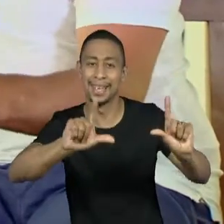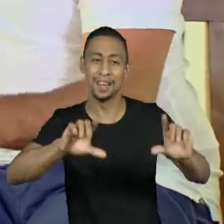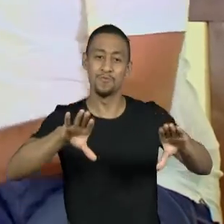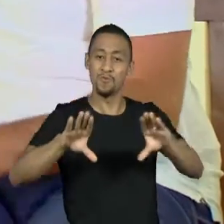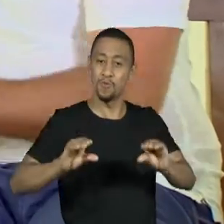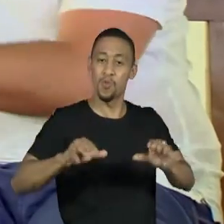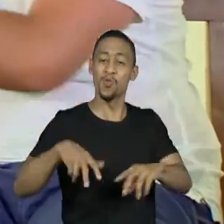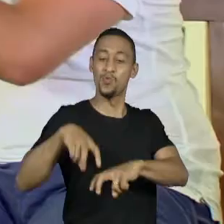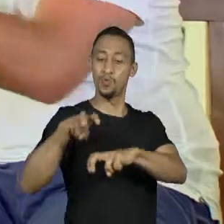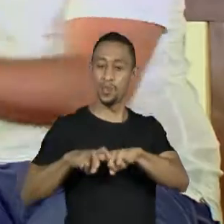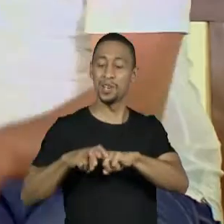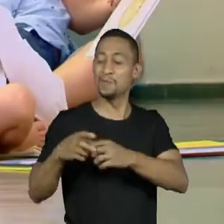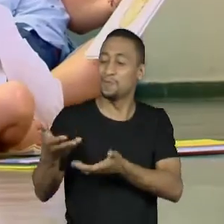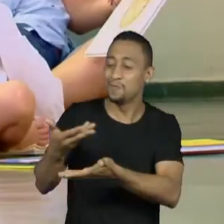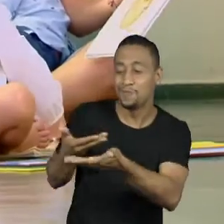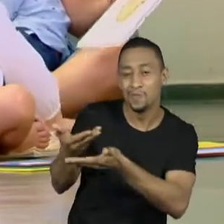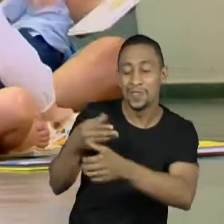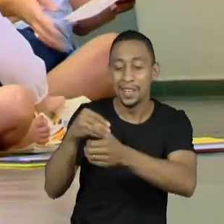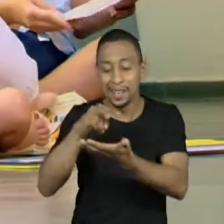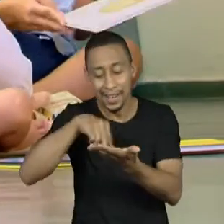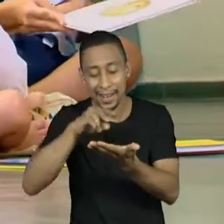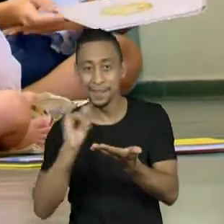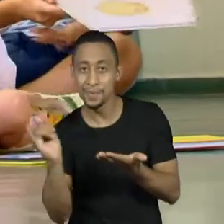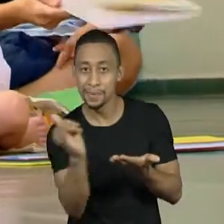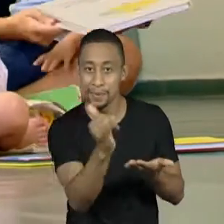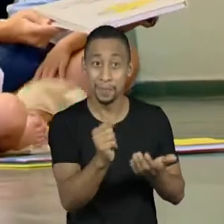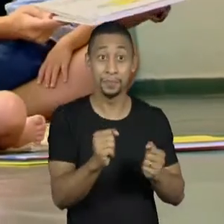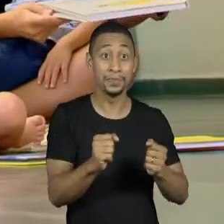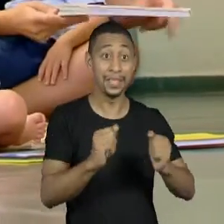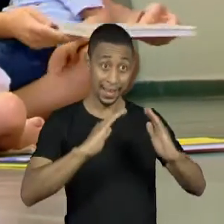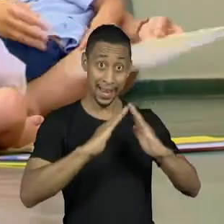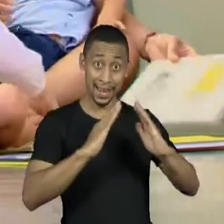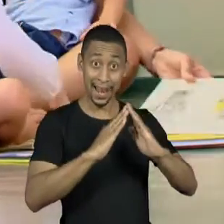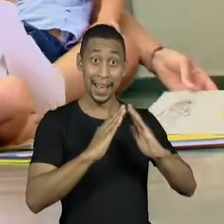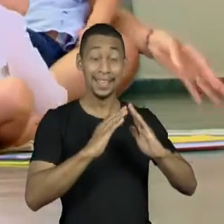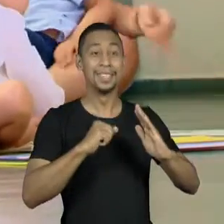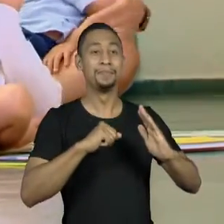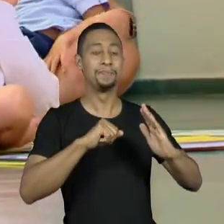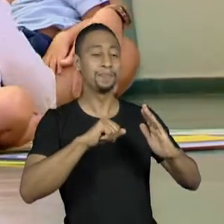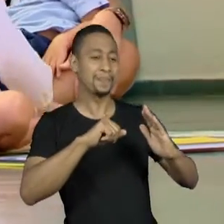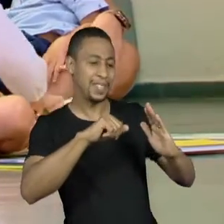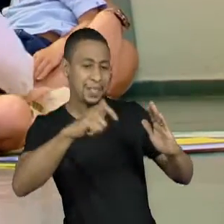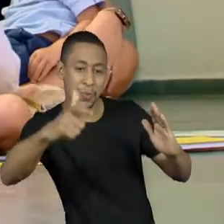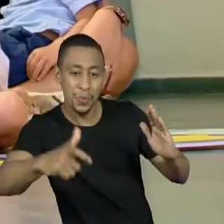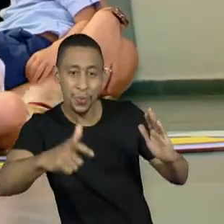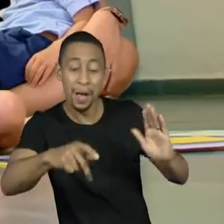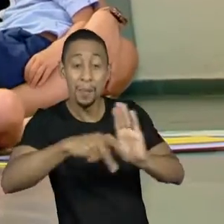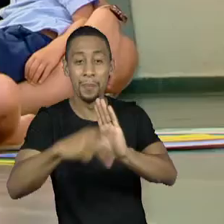espaço da leitura que vai ser para todos. A nossa casa, a casa do Antônio e da Maria, é um lugar de livros.